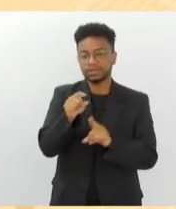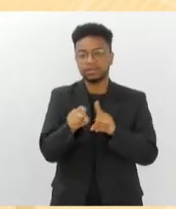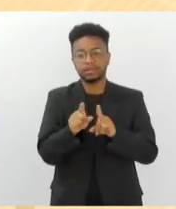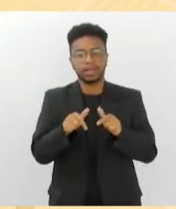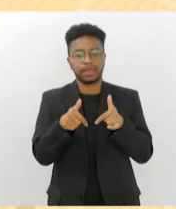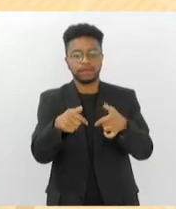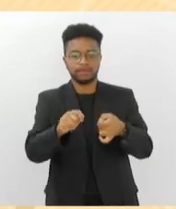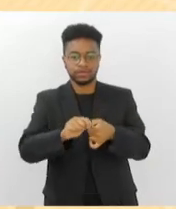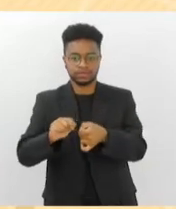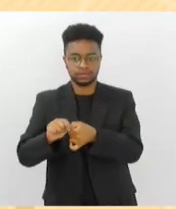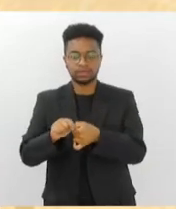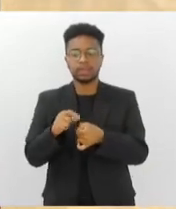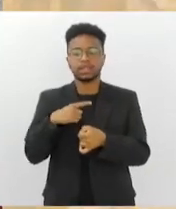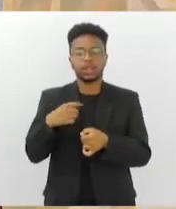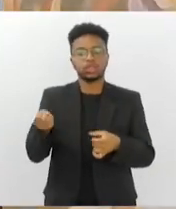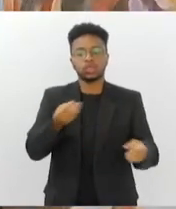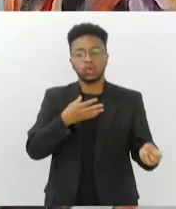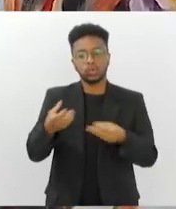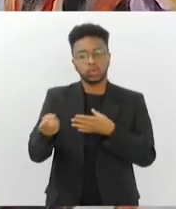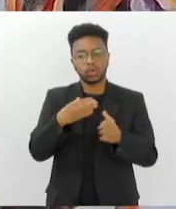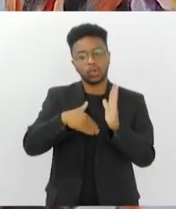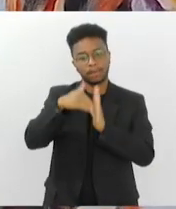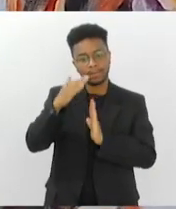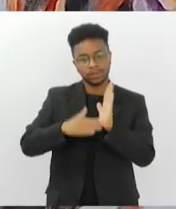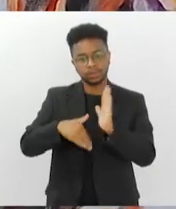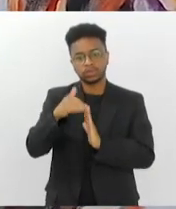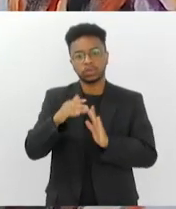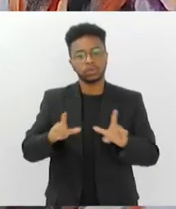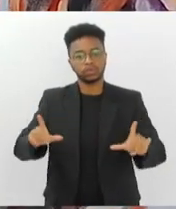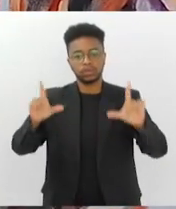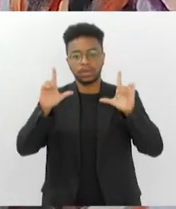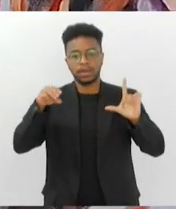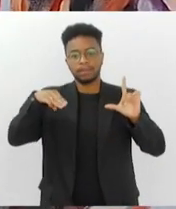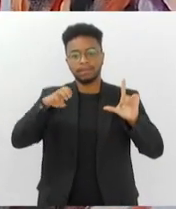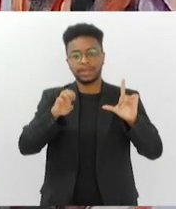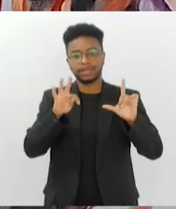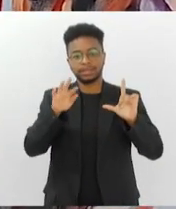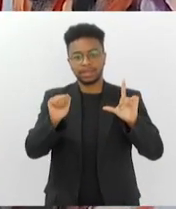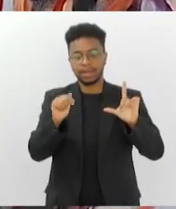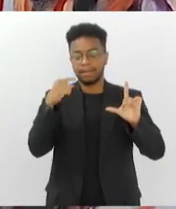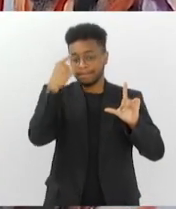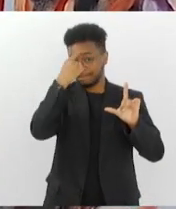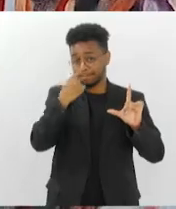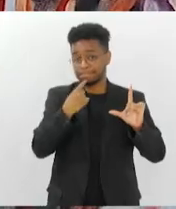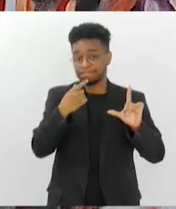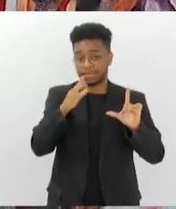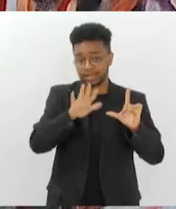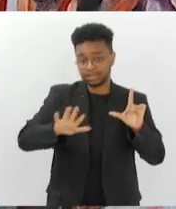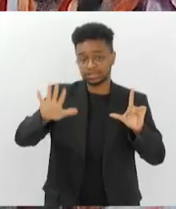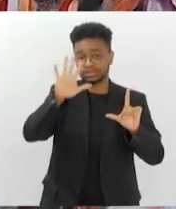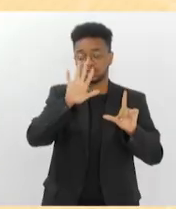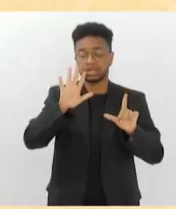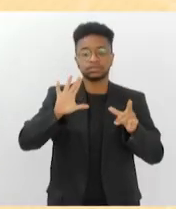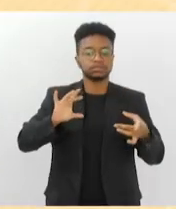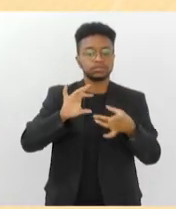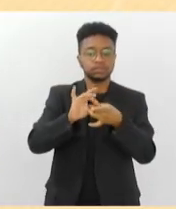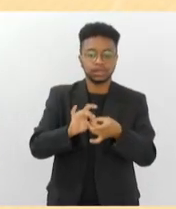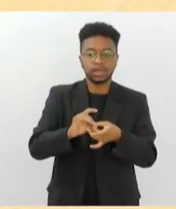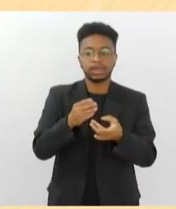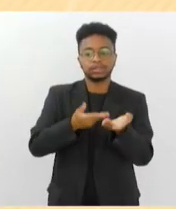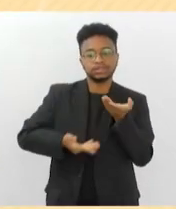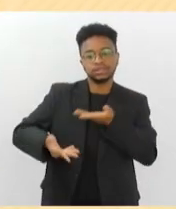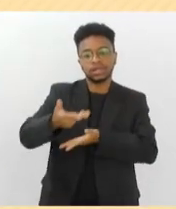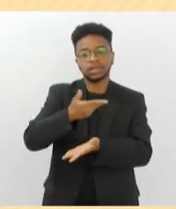fazer. Além de novas pinturas da série Meta Paisagens, Pizarro apresenta instalações interativas e